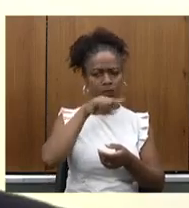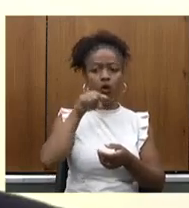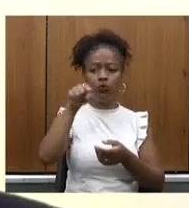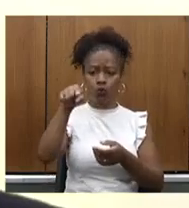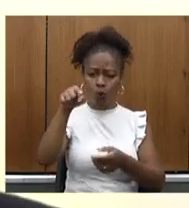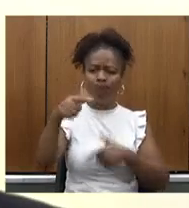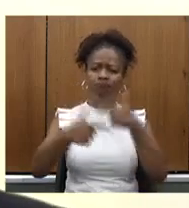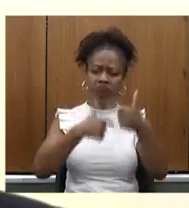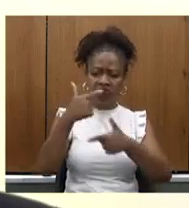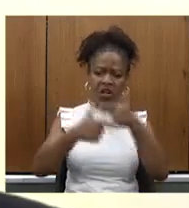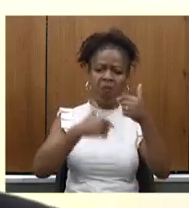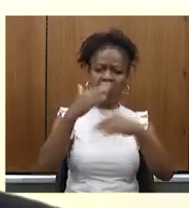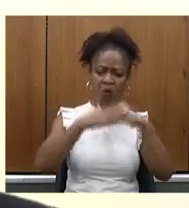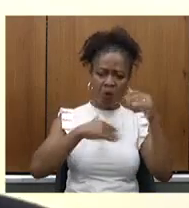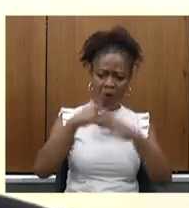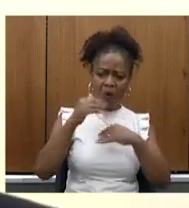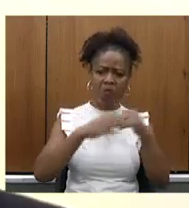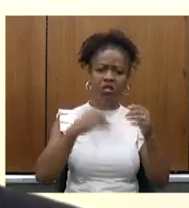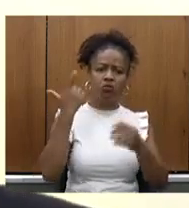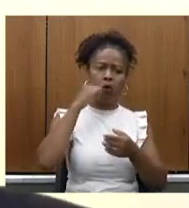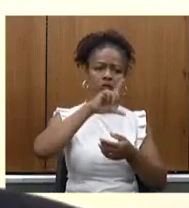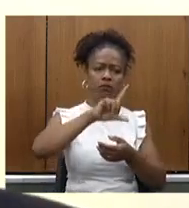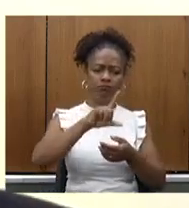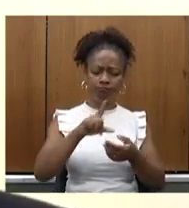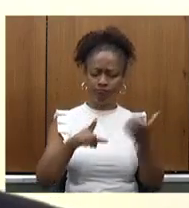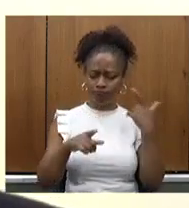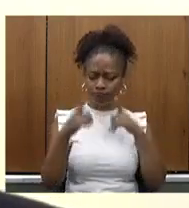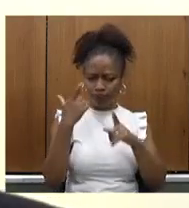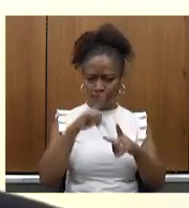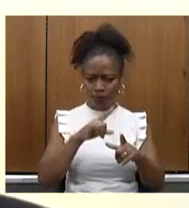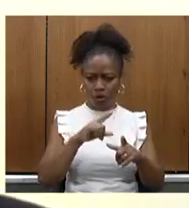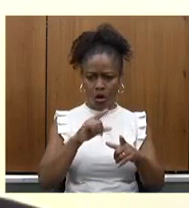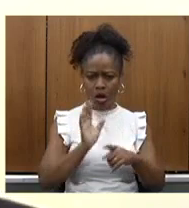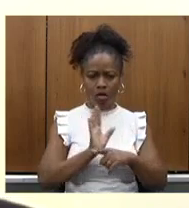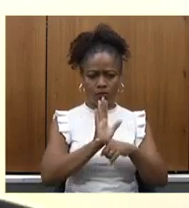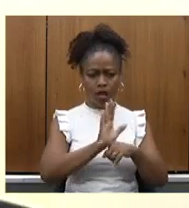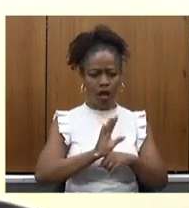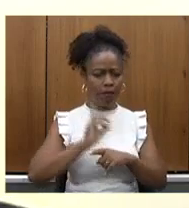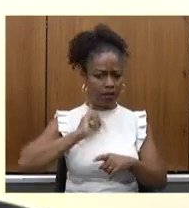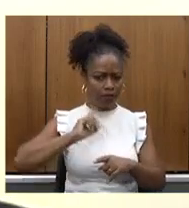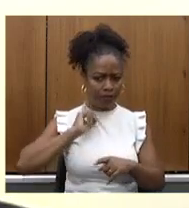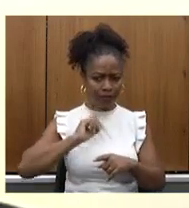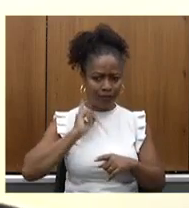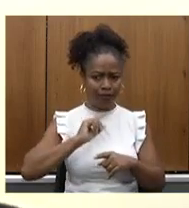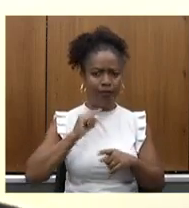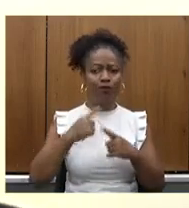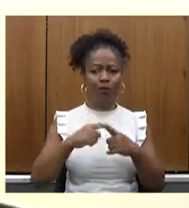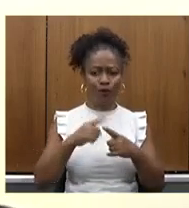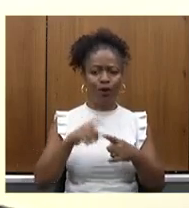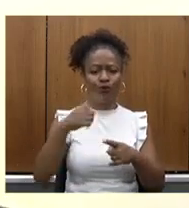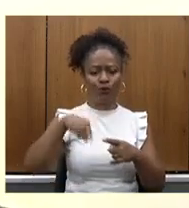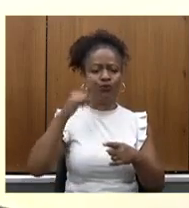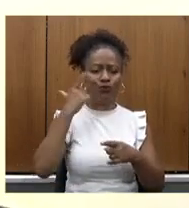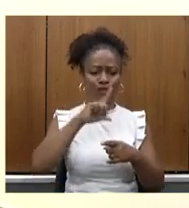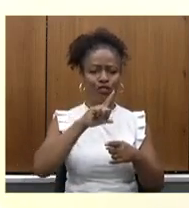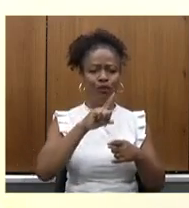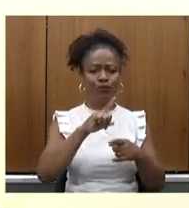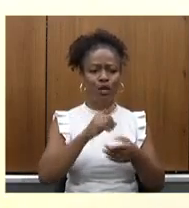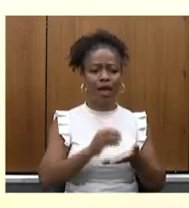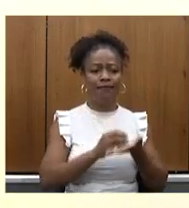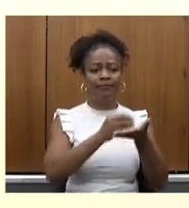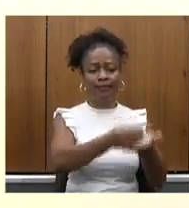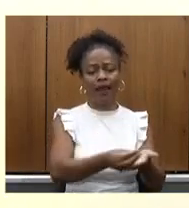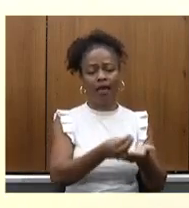desembolar para Minas Gerais, se nós já teríamos as datas para possíveis entregas dessas obras. Seriam esses quatro